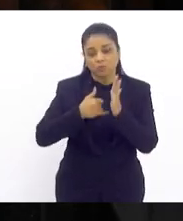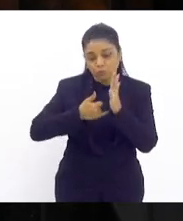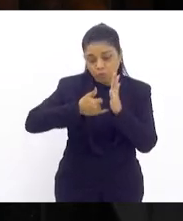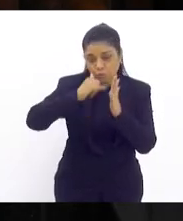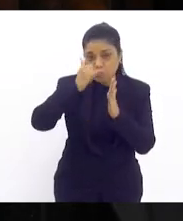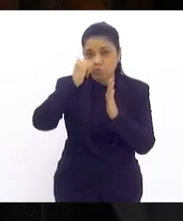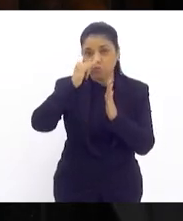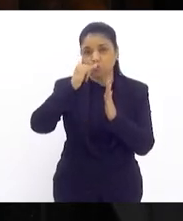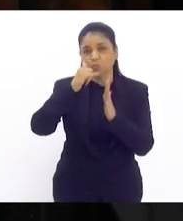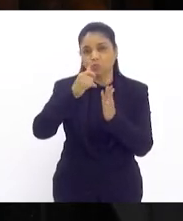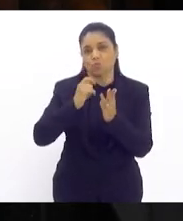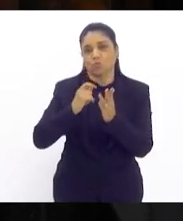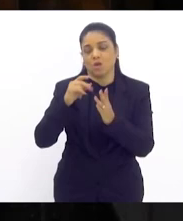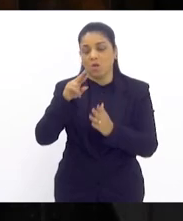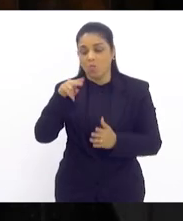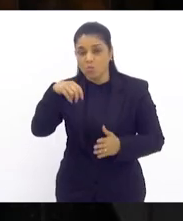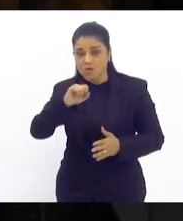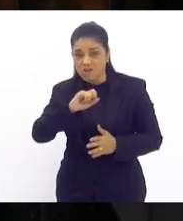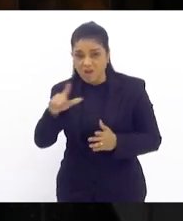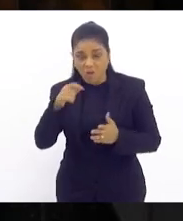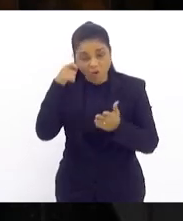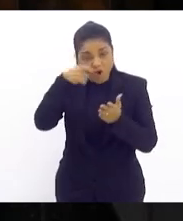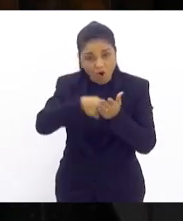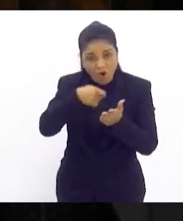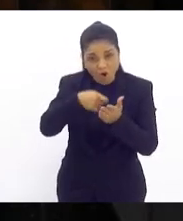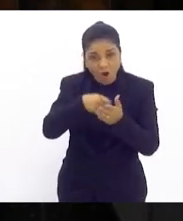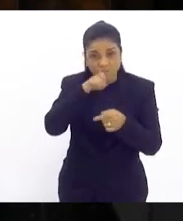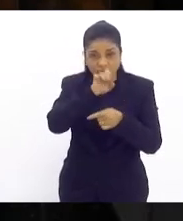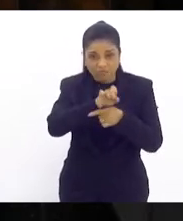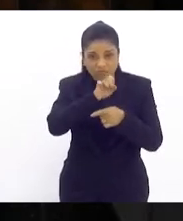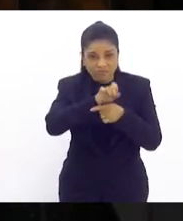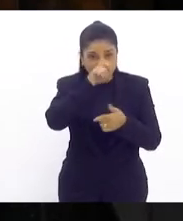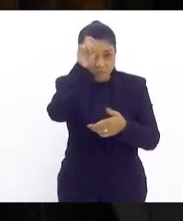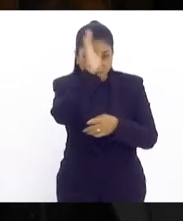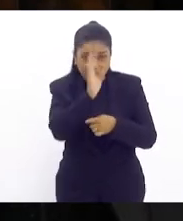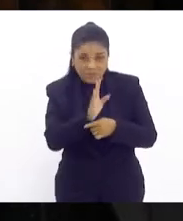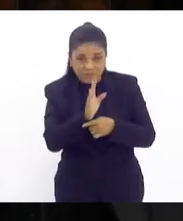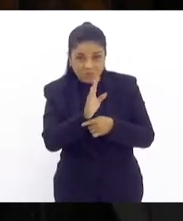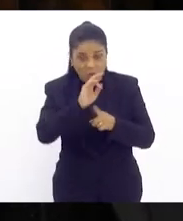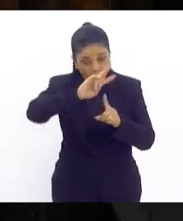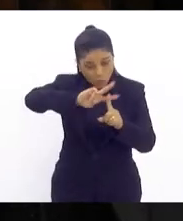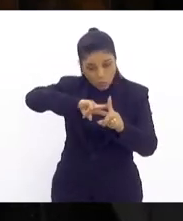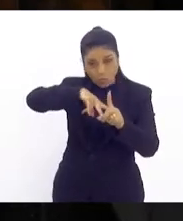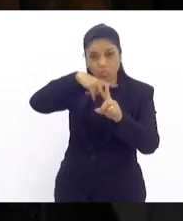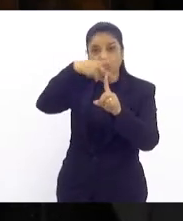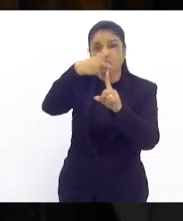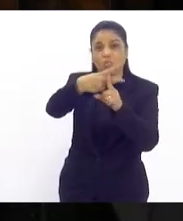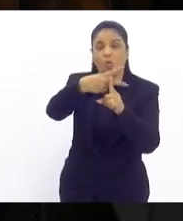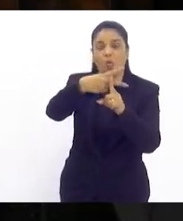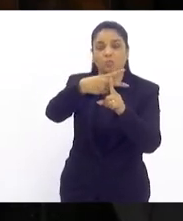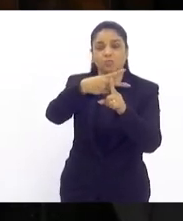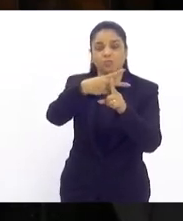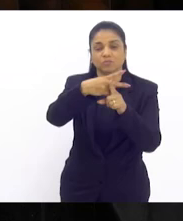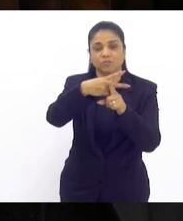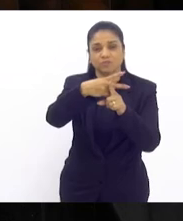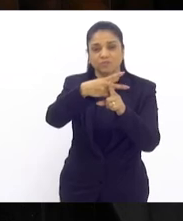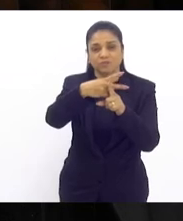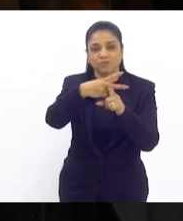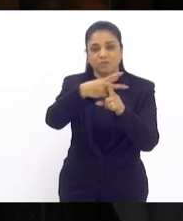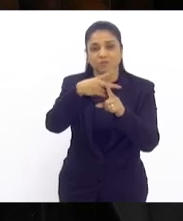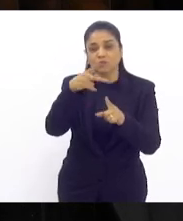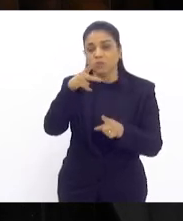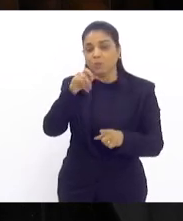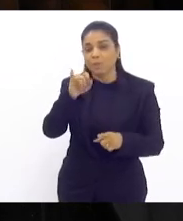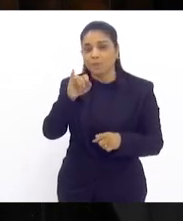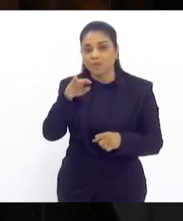cobra aos estados brasileiros é o dobro do crescimento médio do PIB